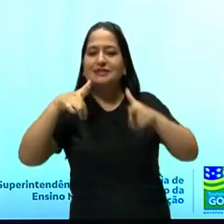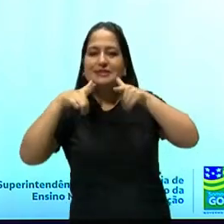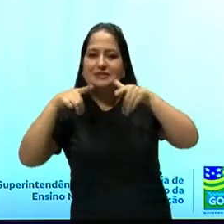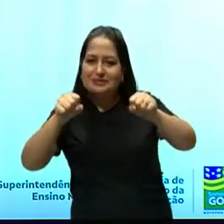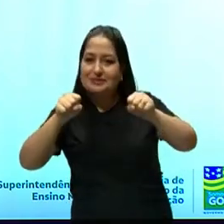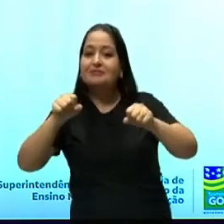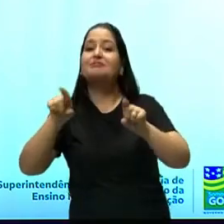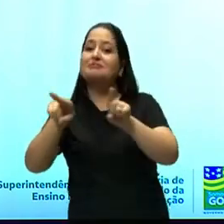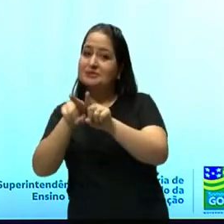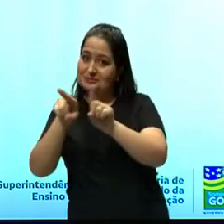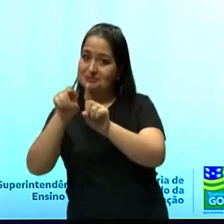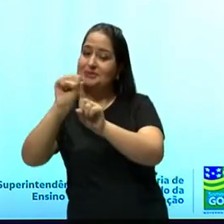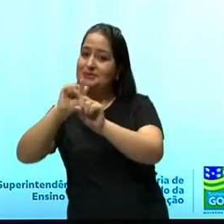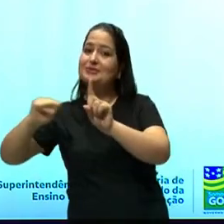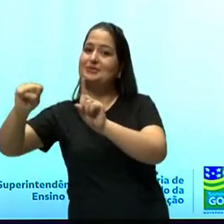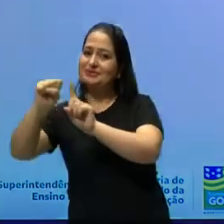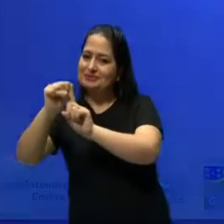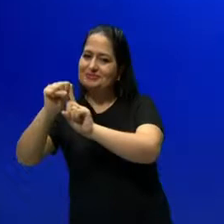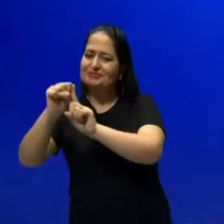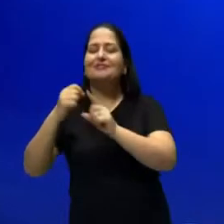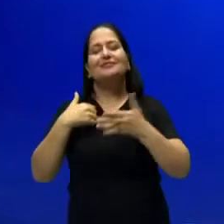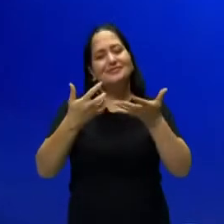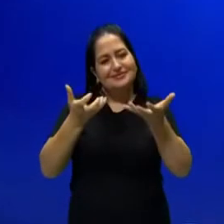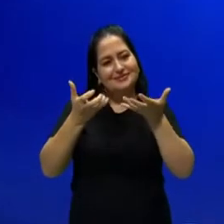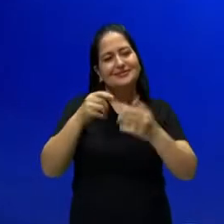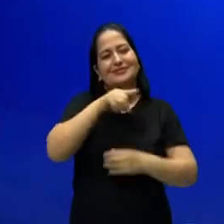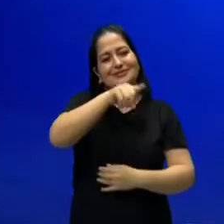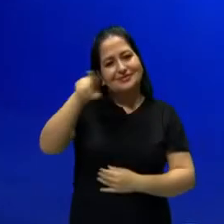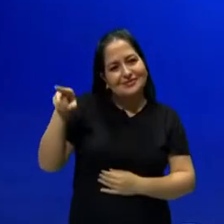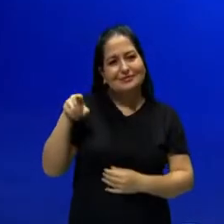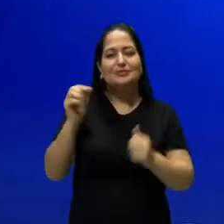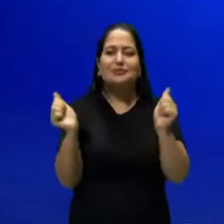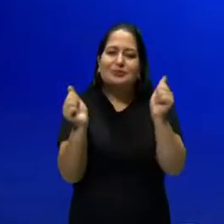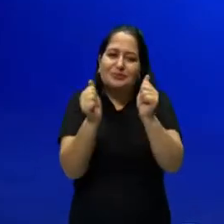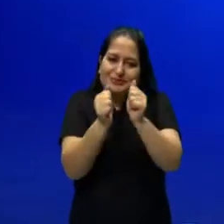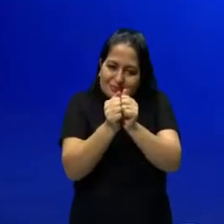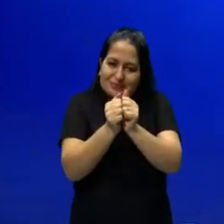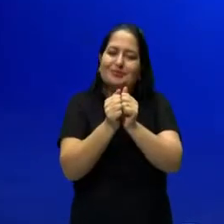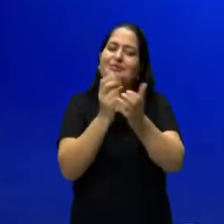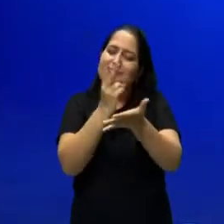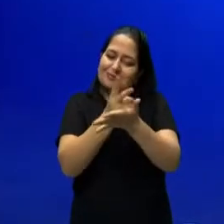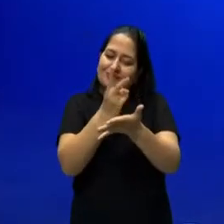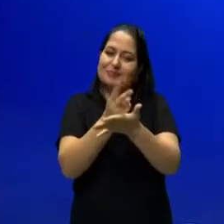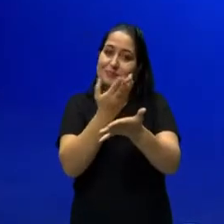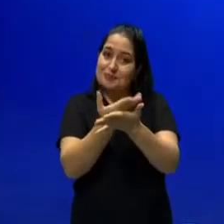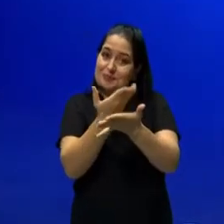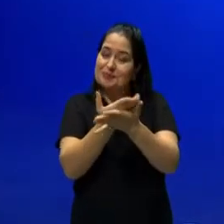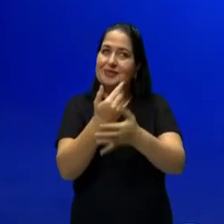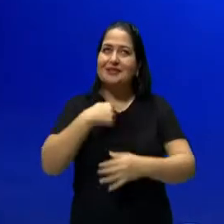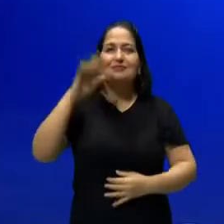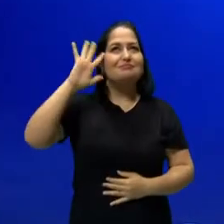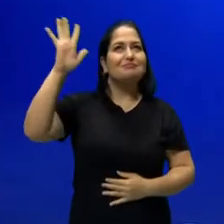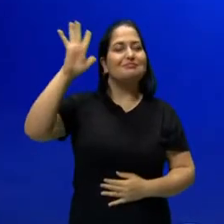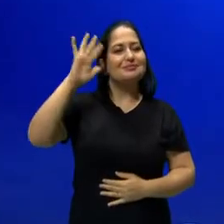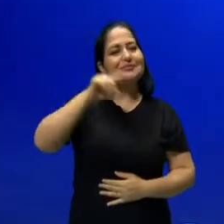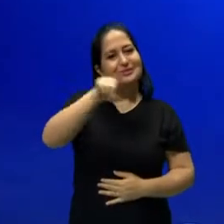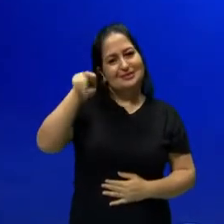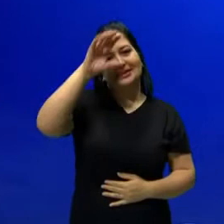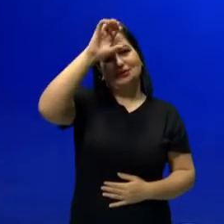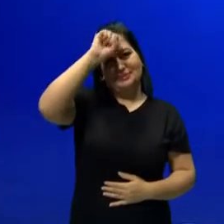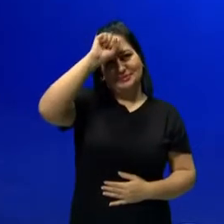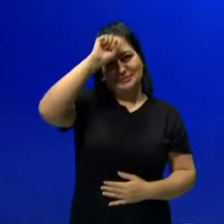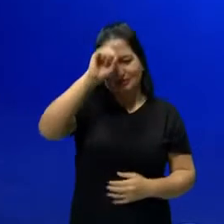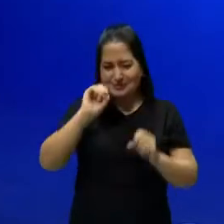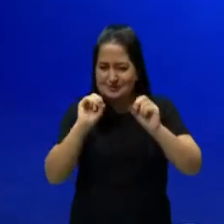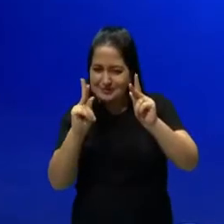social. É isso que nós queremos que aconteça ao final desta aula. É a nossa expectativa de aprendizagem.